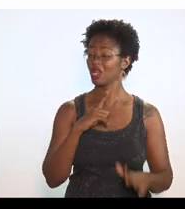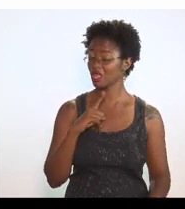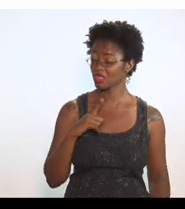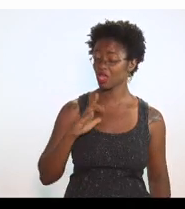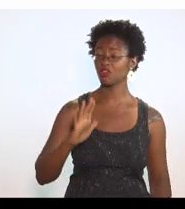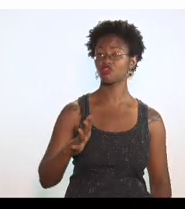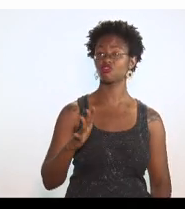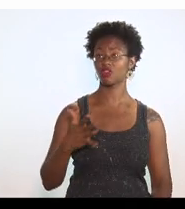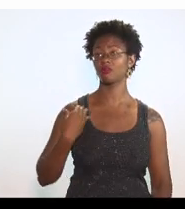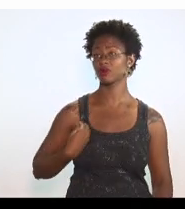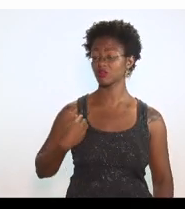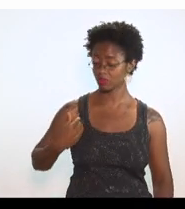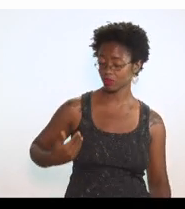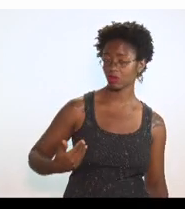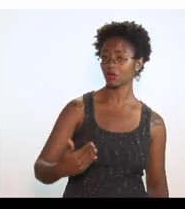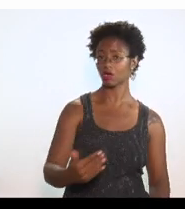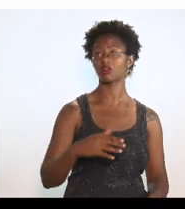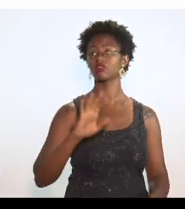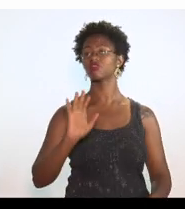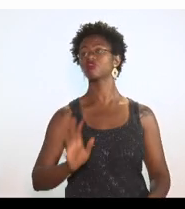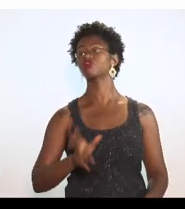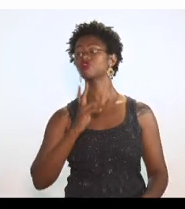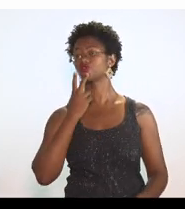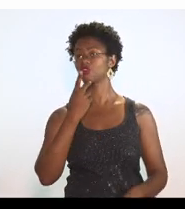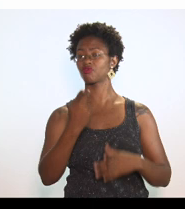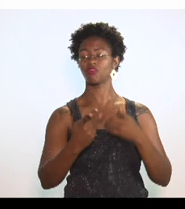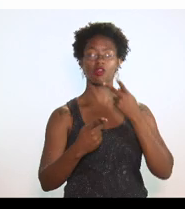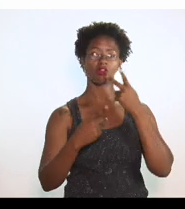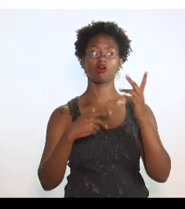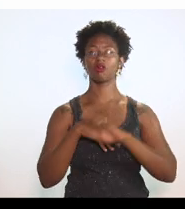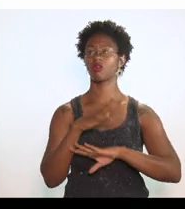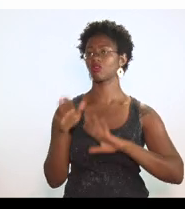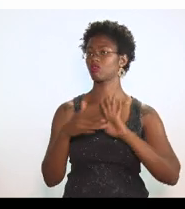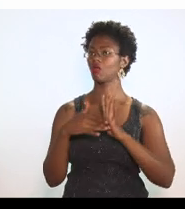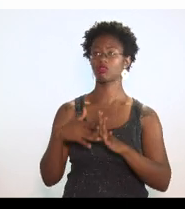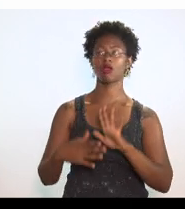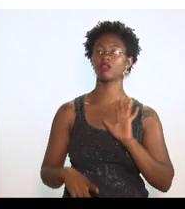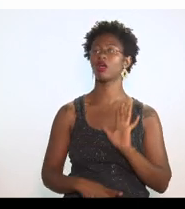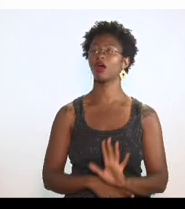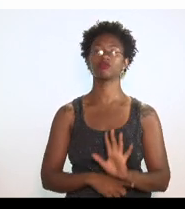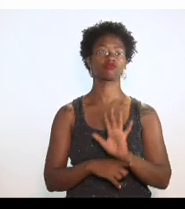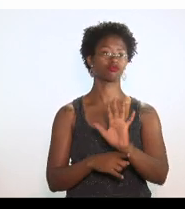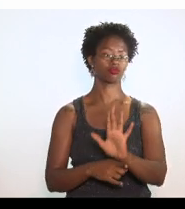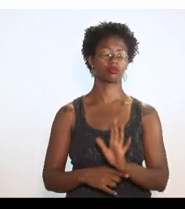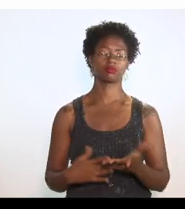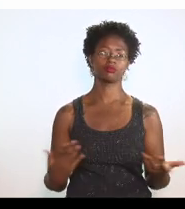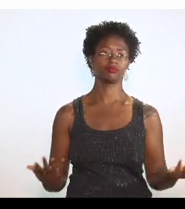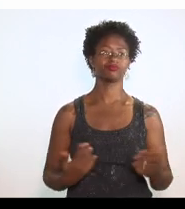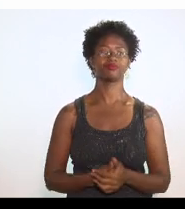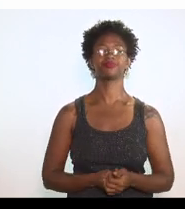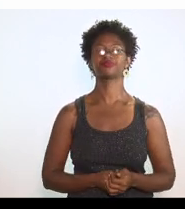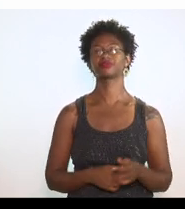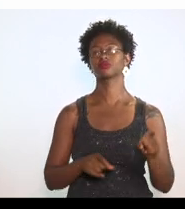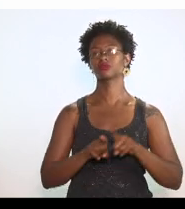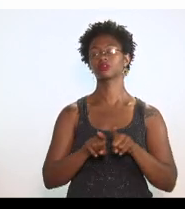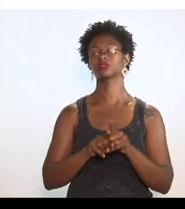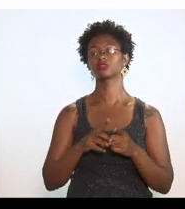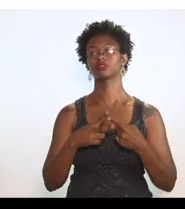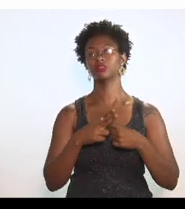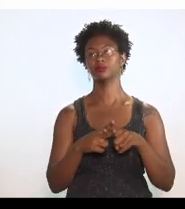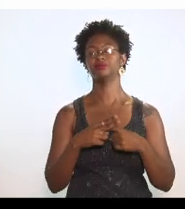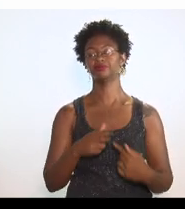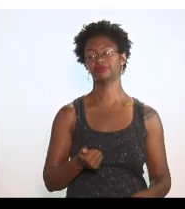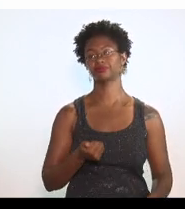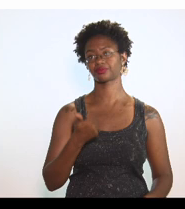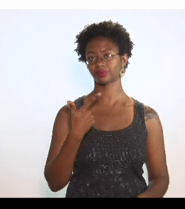que prevê todas as condicionantes para qualquer benefício. Em relação à emenda 12, que a empresa